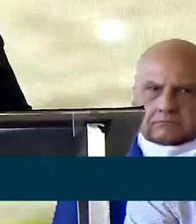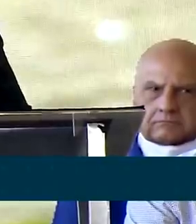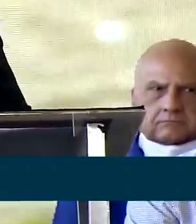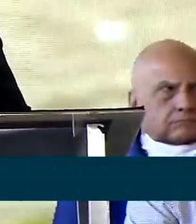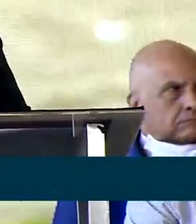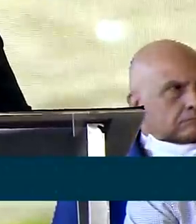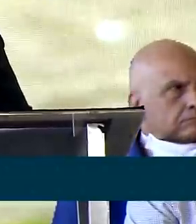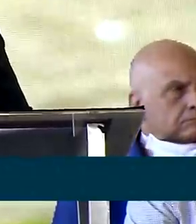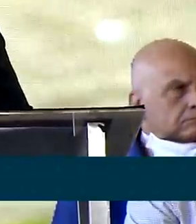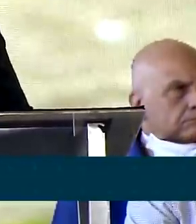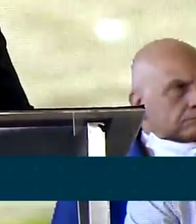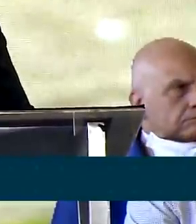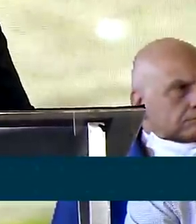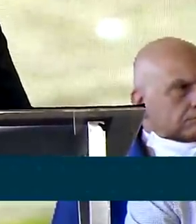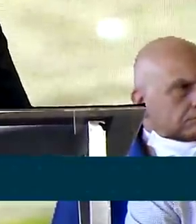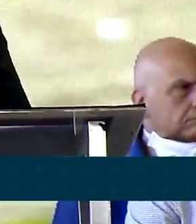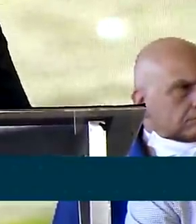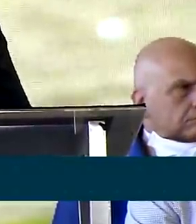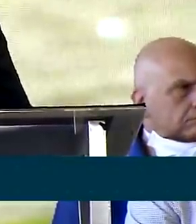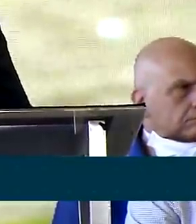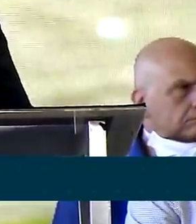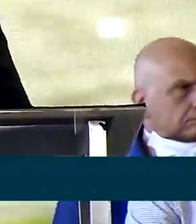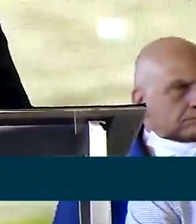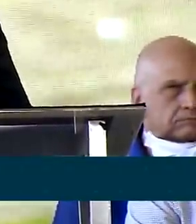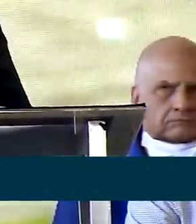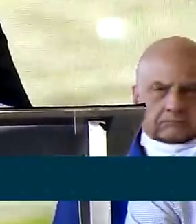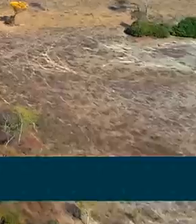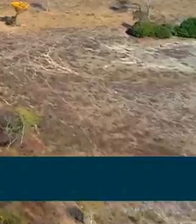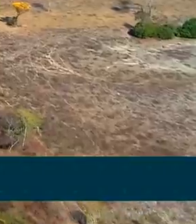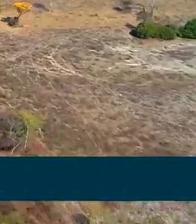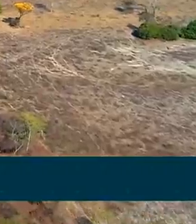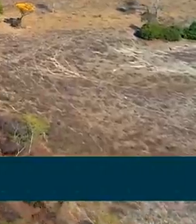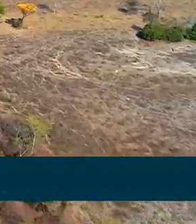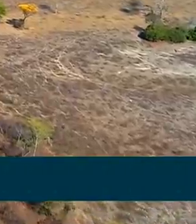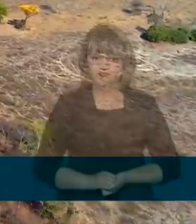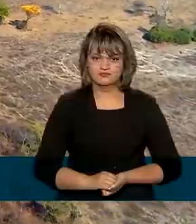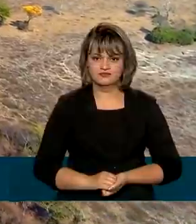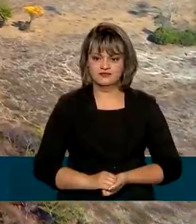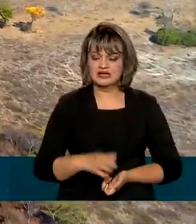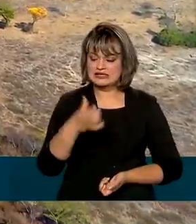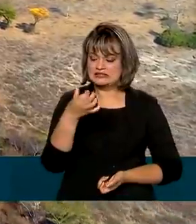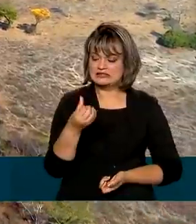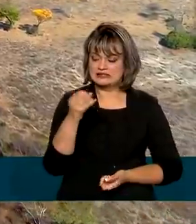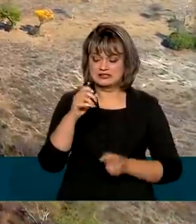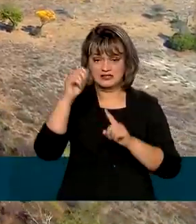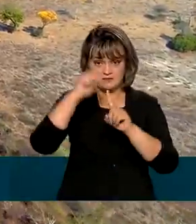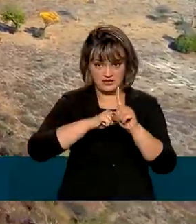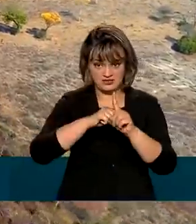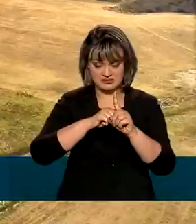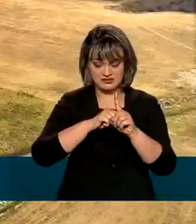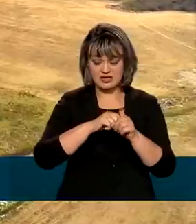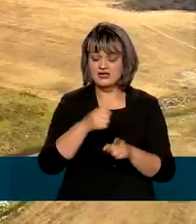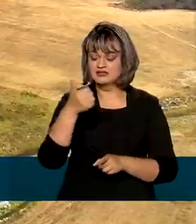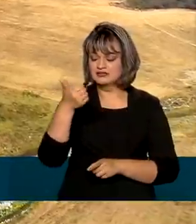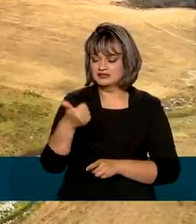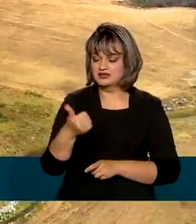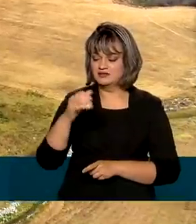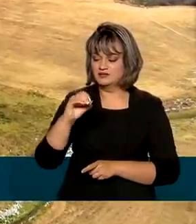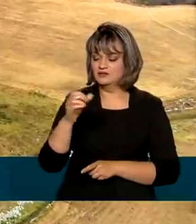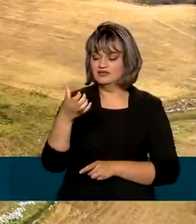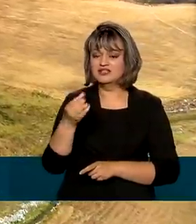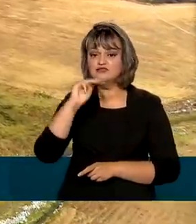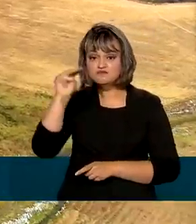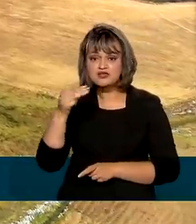brasileiros e brasileiras com os quais nós temos uma dívida histórica. Ao longo de 60 meses, quase 106 milhões de reais